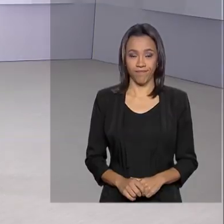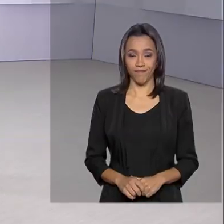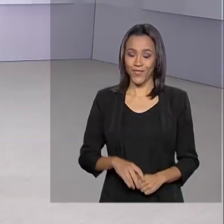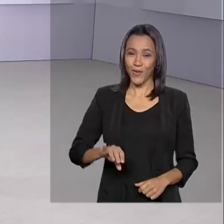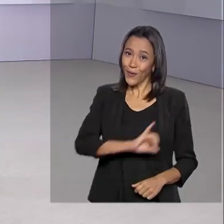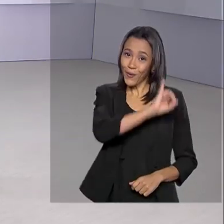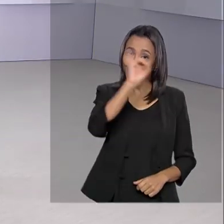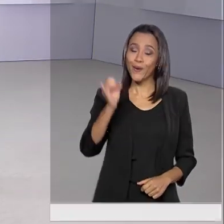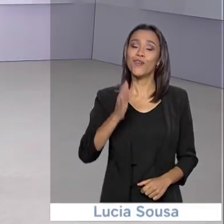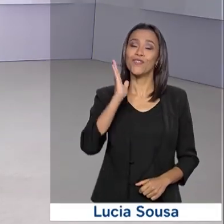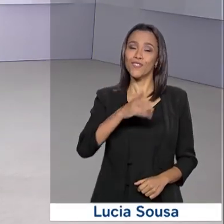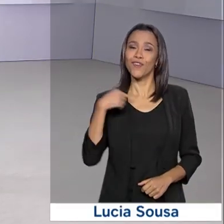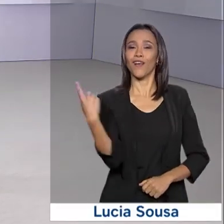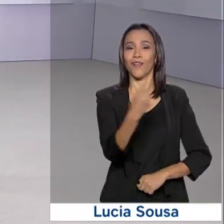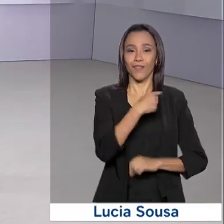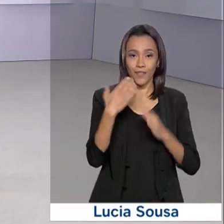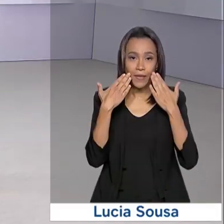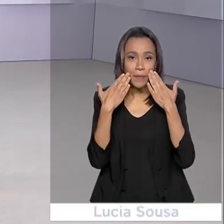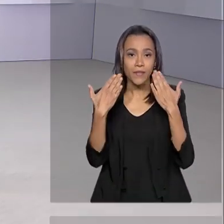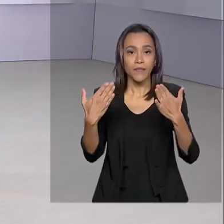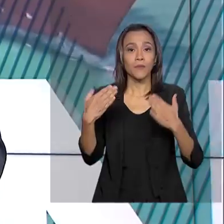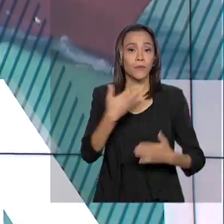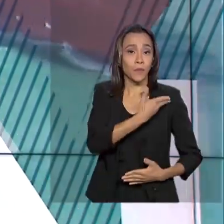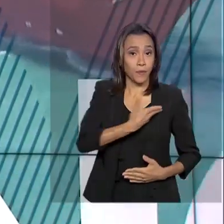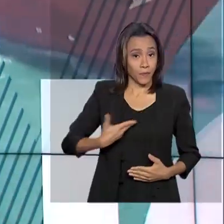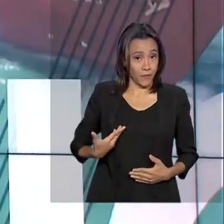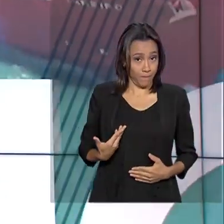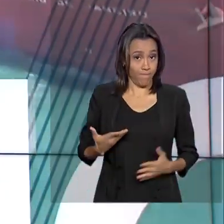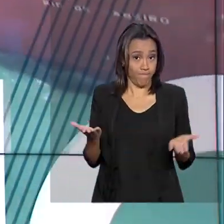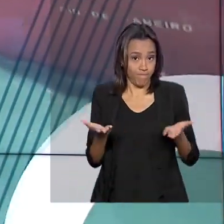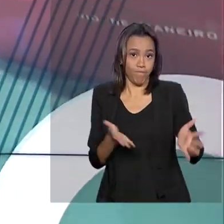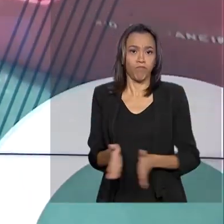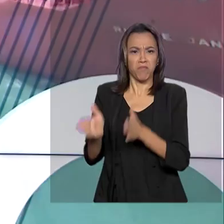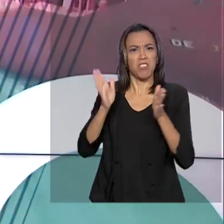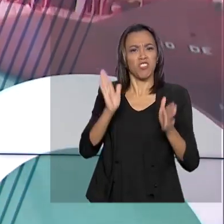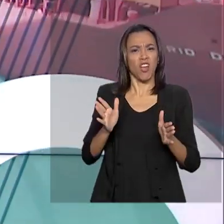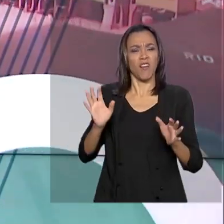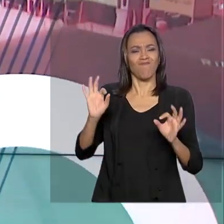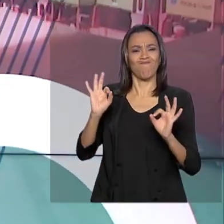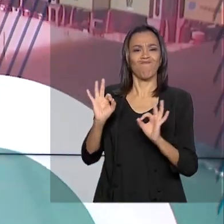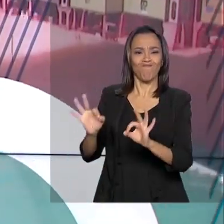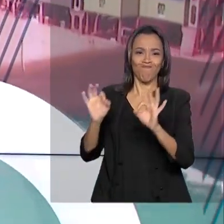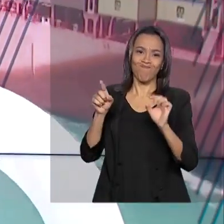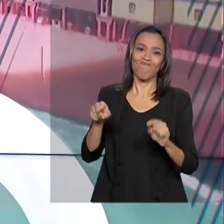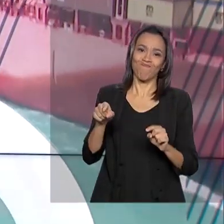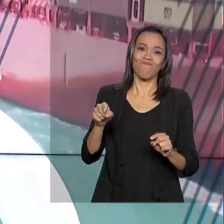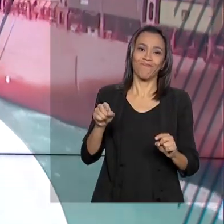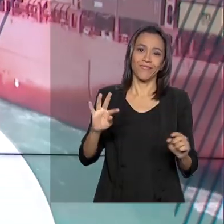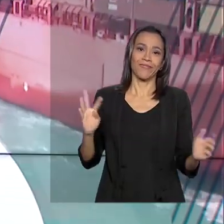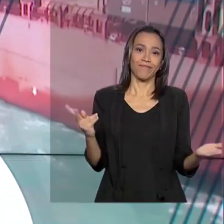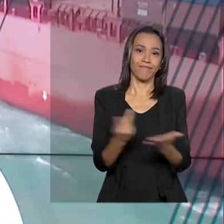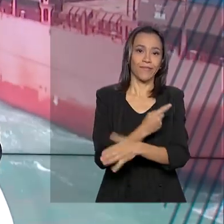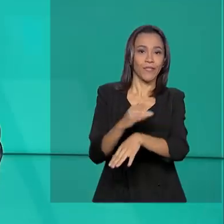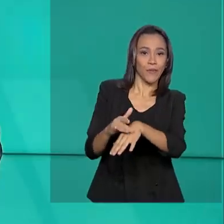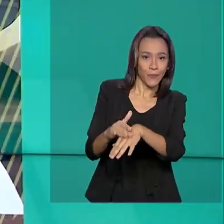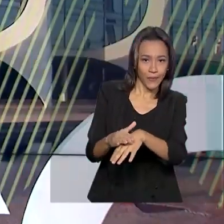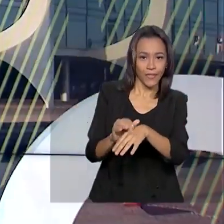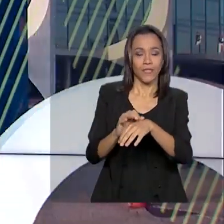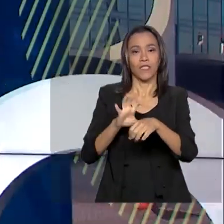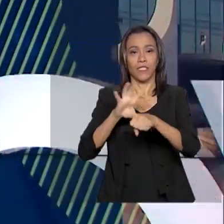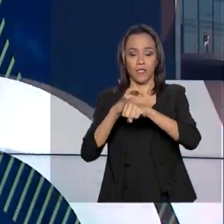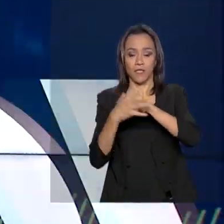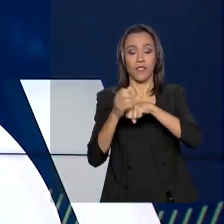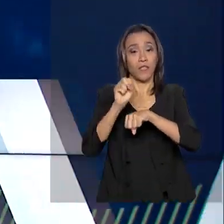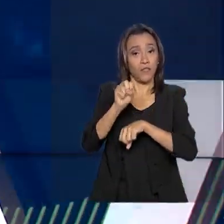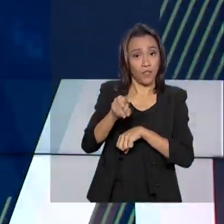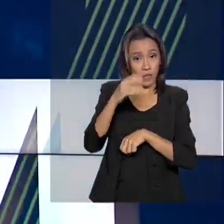Olá, já estamos no ar com o governo agora. Foi confirmado o primeiro caso de coronavírus no Brasil. O anúncio foi feito pelo